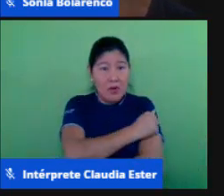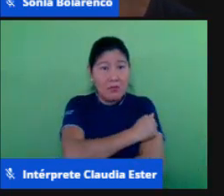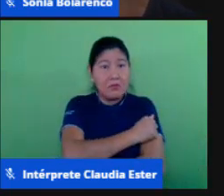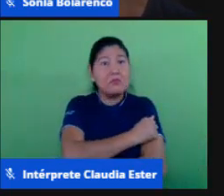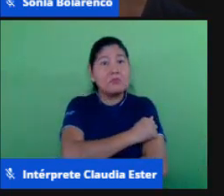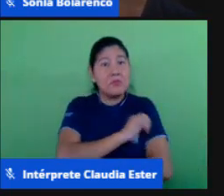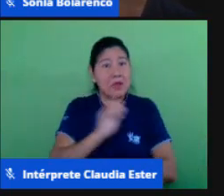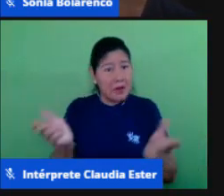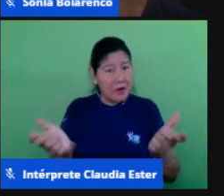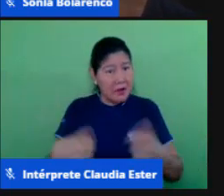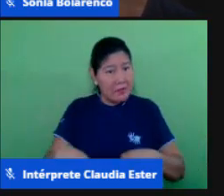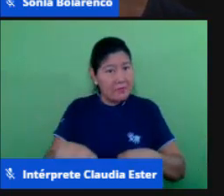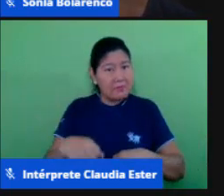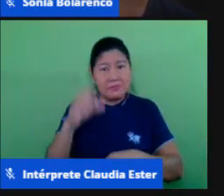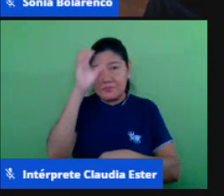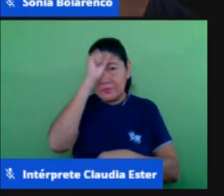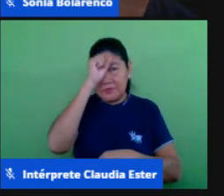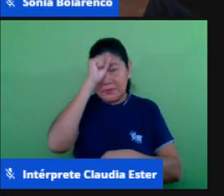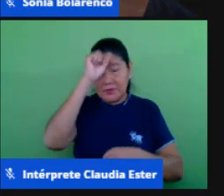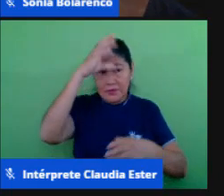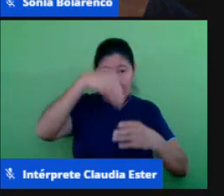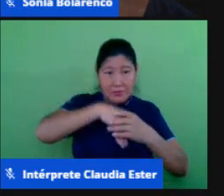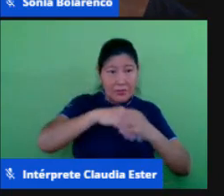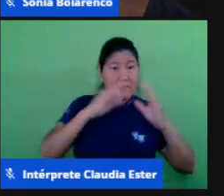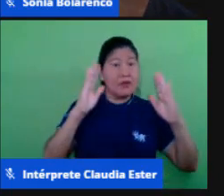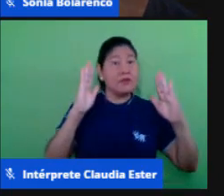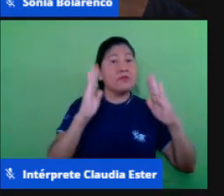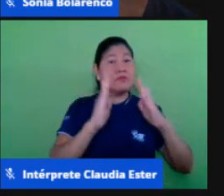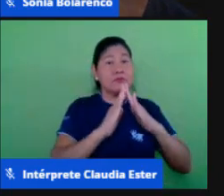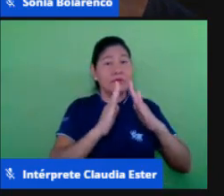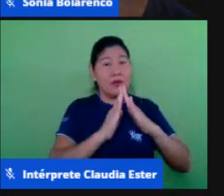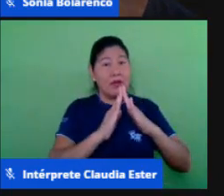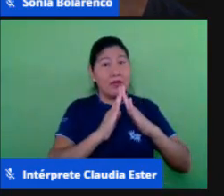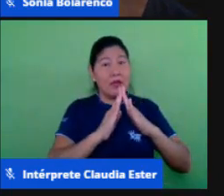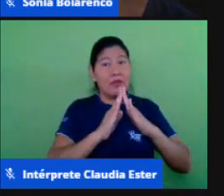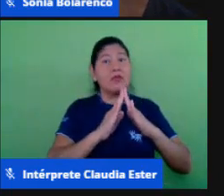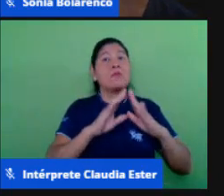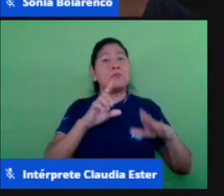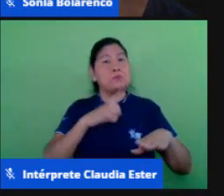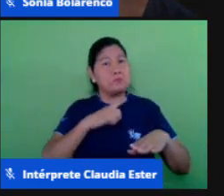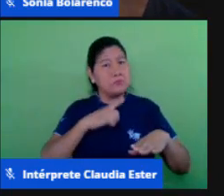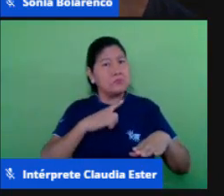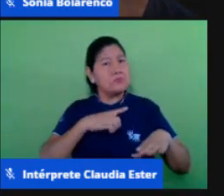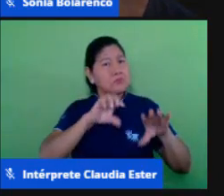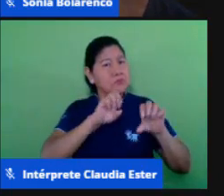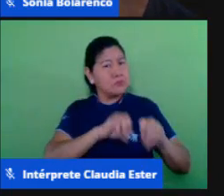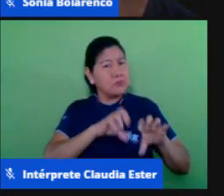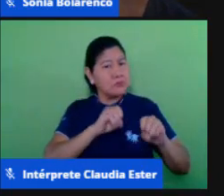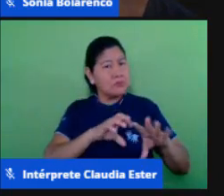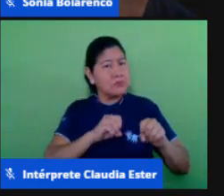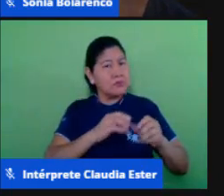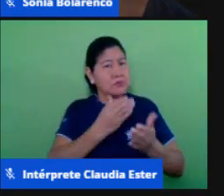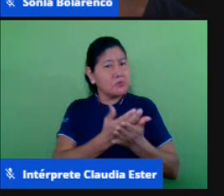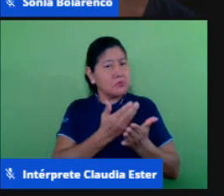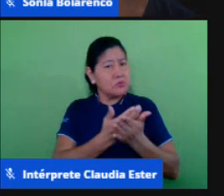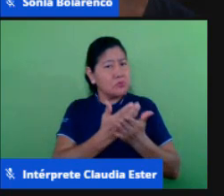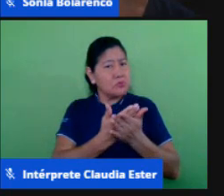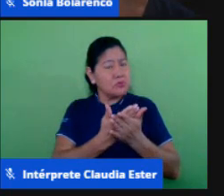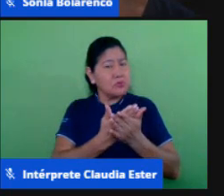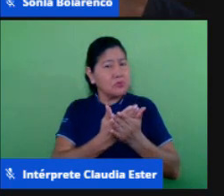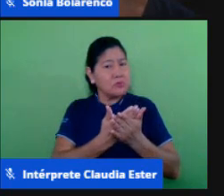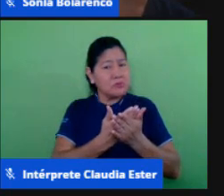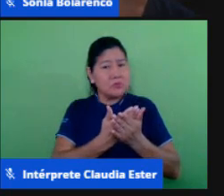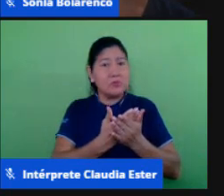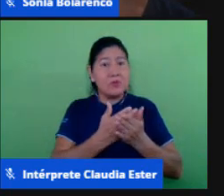aprendendo dentro da sua casa pode estar tendo uma aula dentro da sua casa no seu quarto